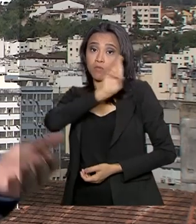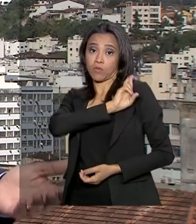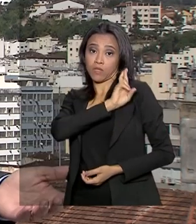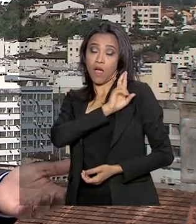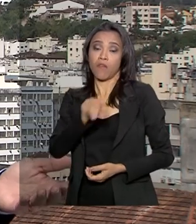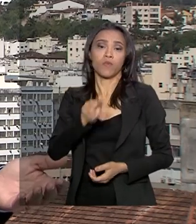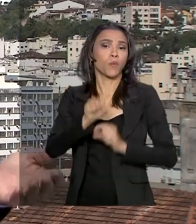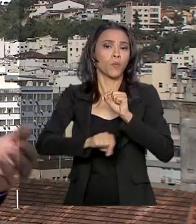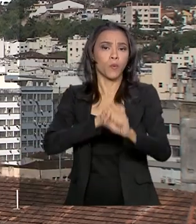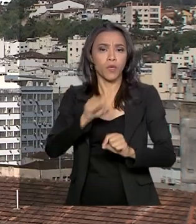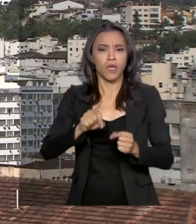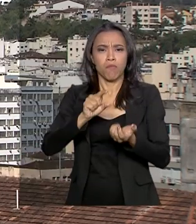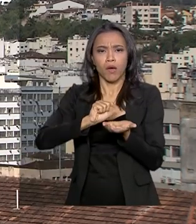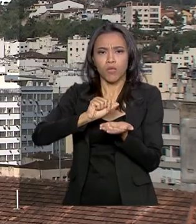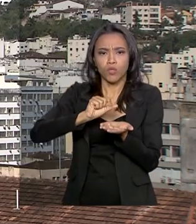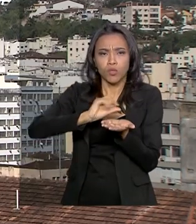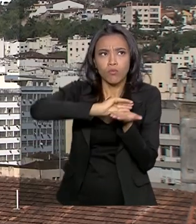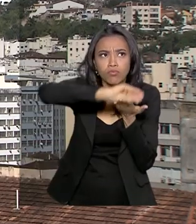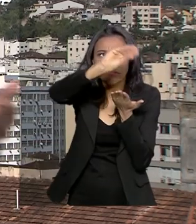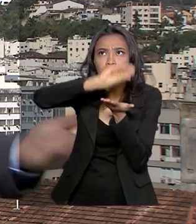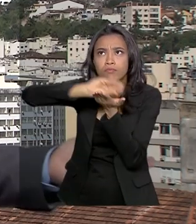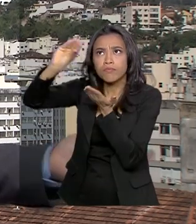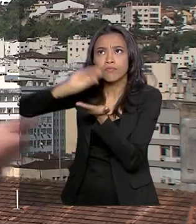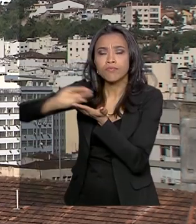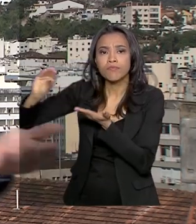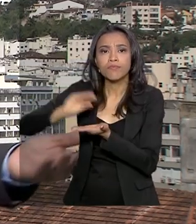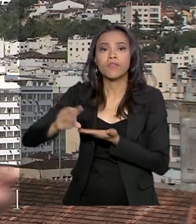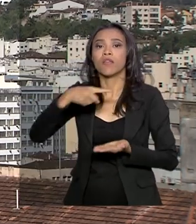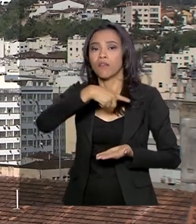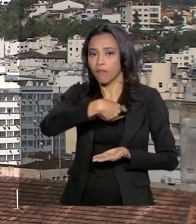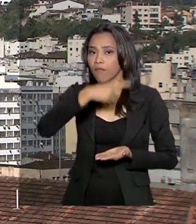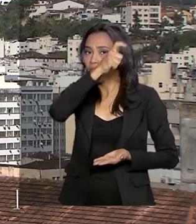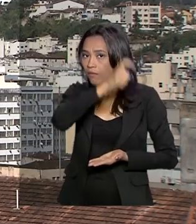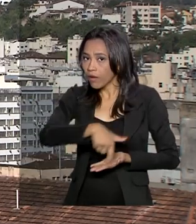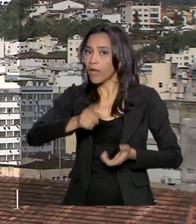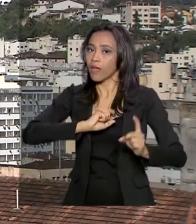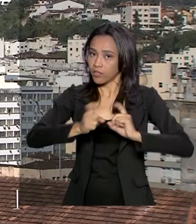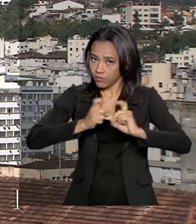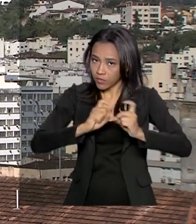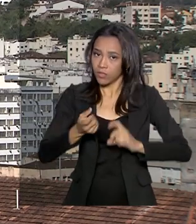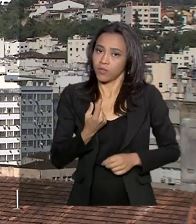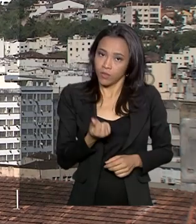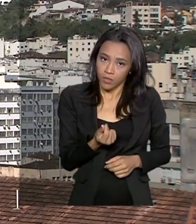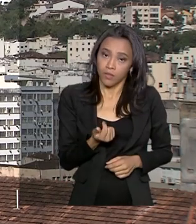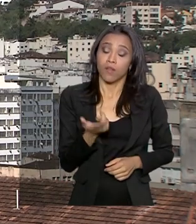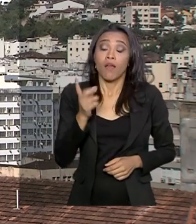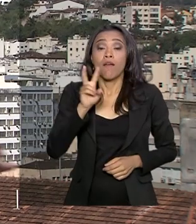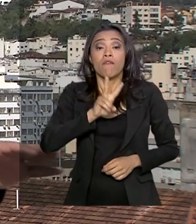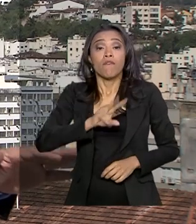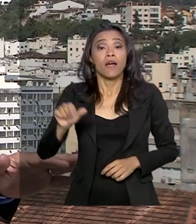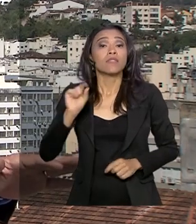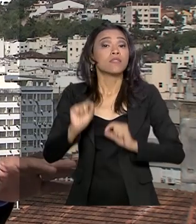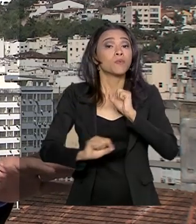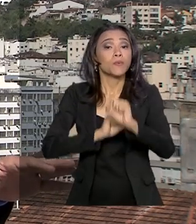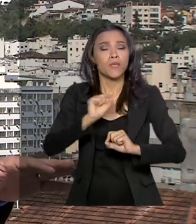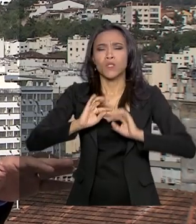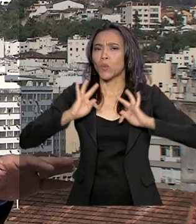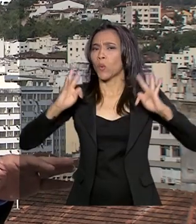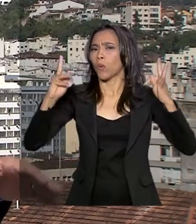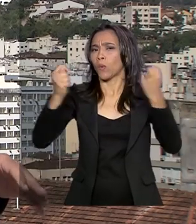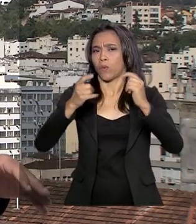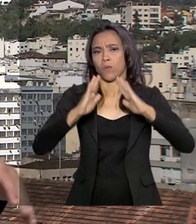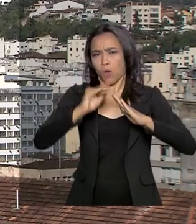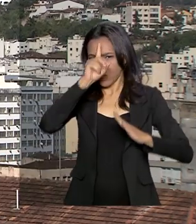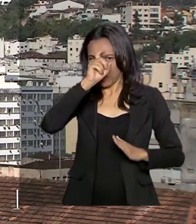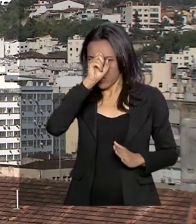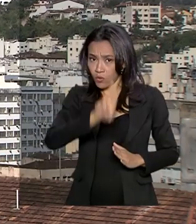descentralização orçamentária do valor. Será ele o responsável por dividir os recursos. Serão contemplados todos os hospitais federais,